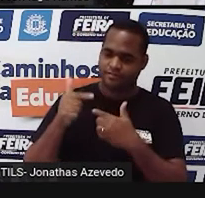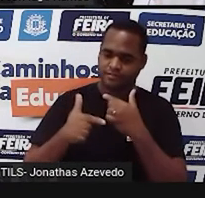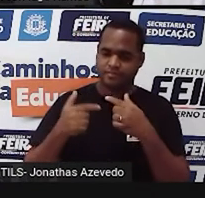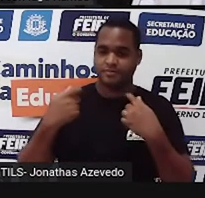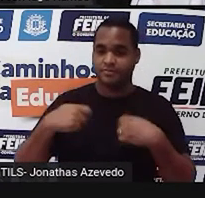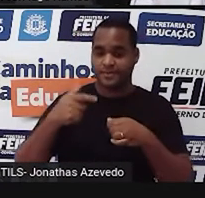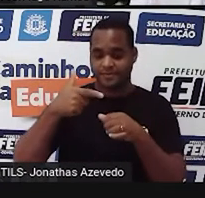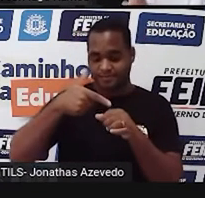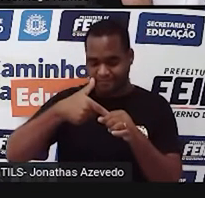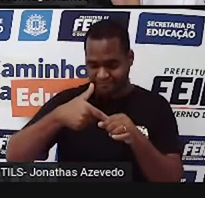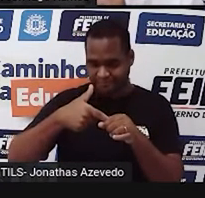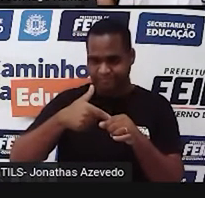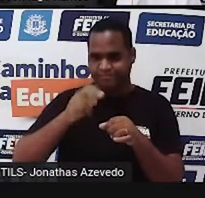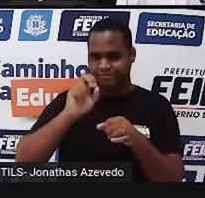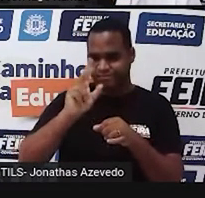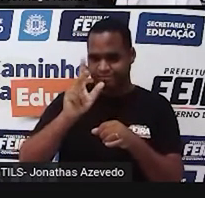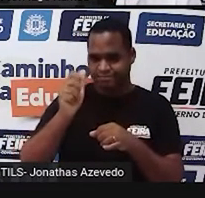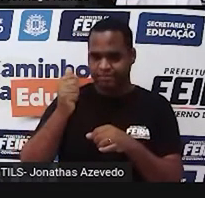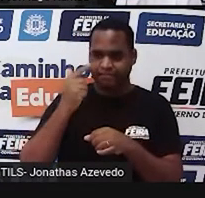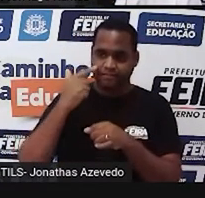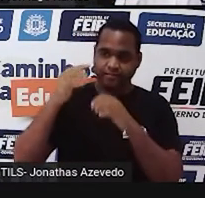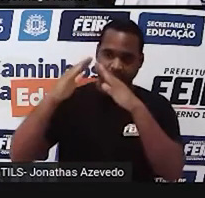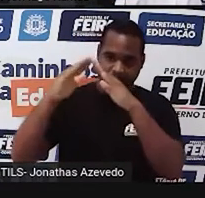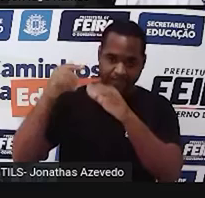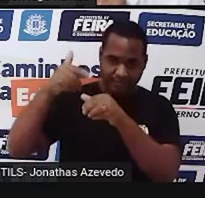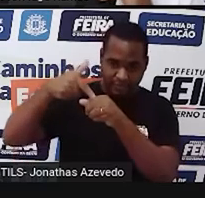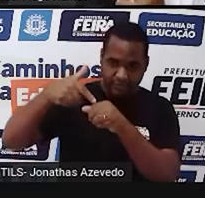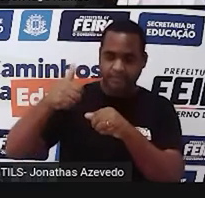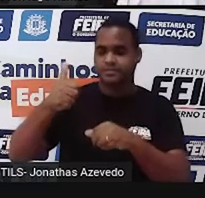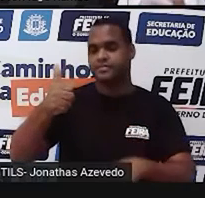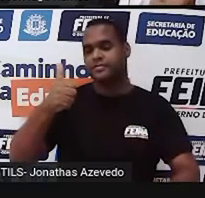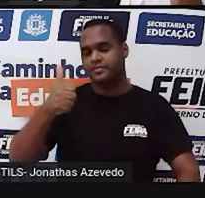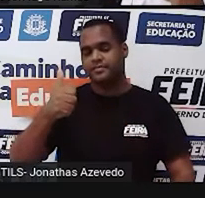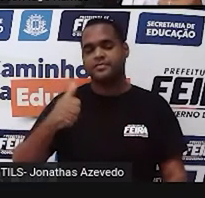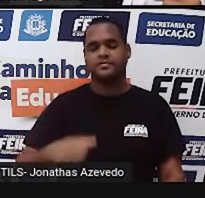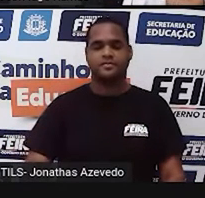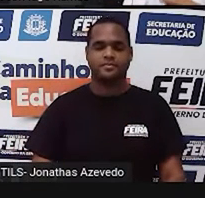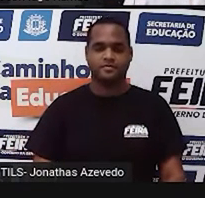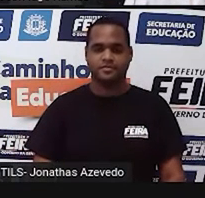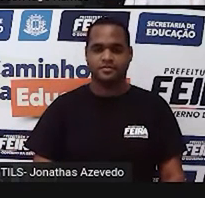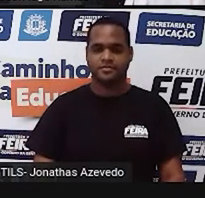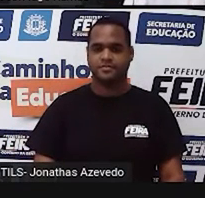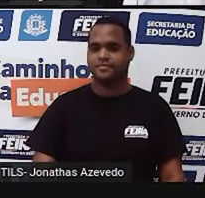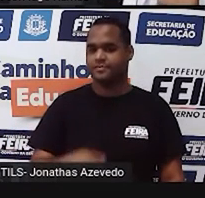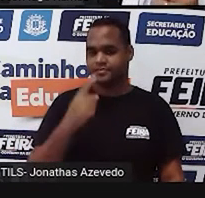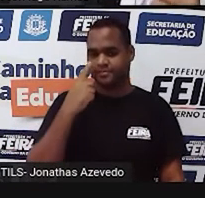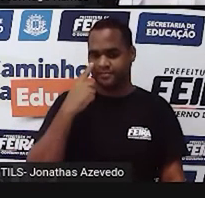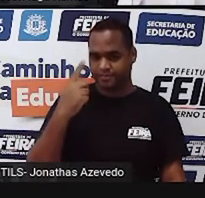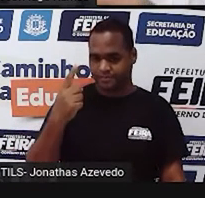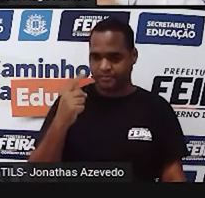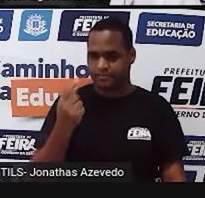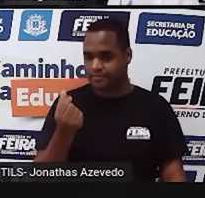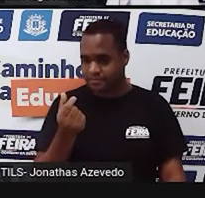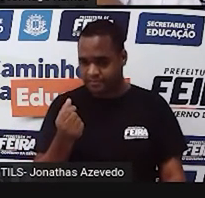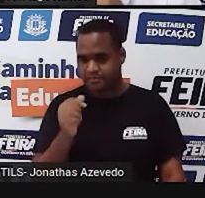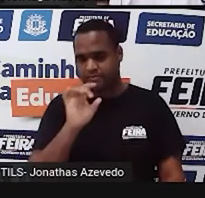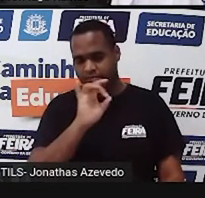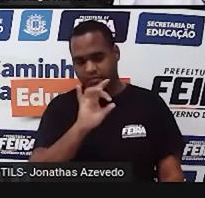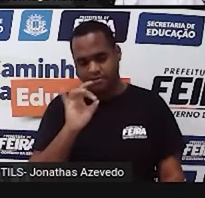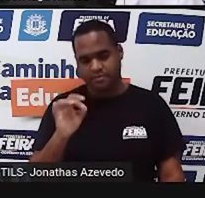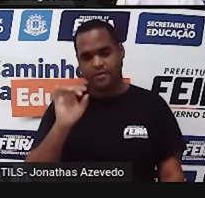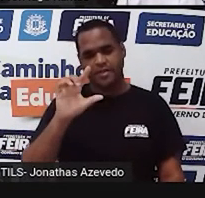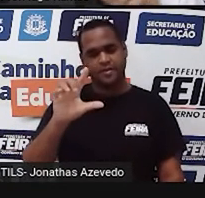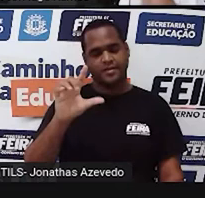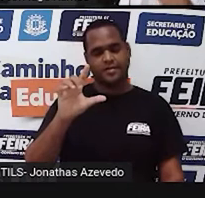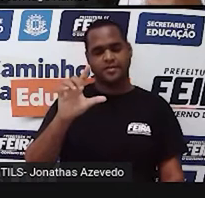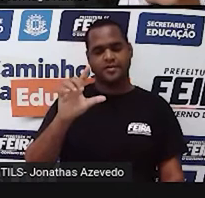abastecer o seu carro, parou no posto e viu que o preço de cada litro do combustível que